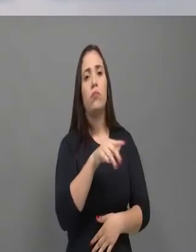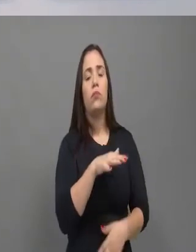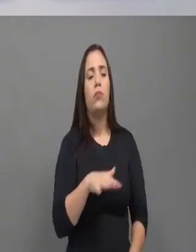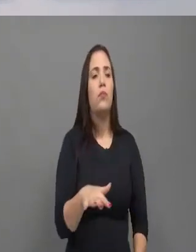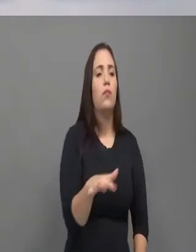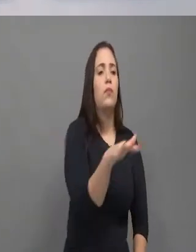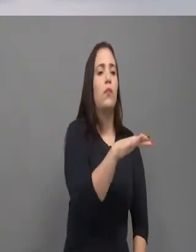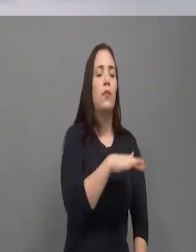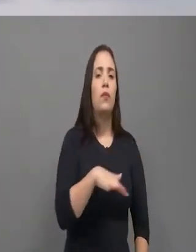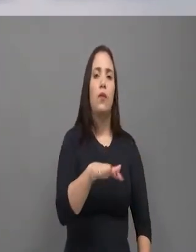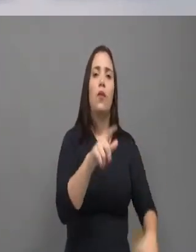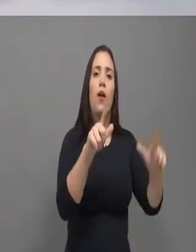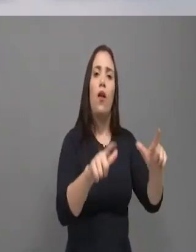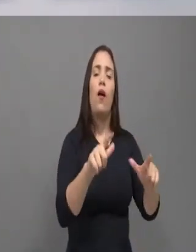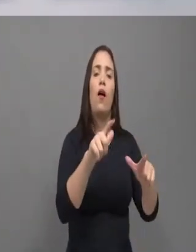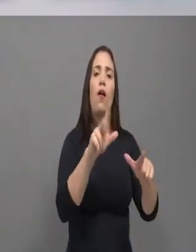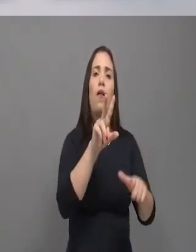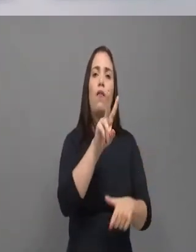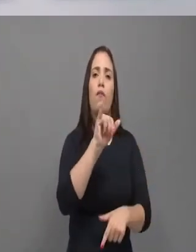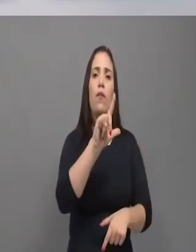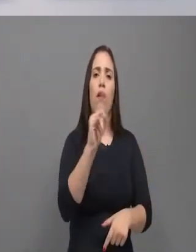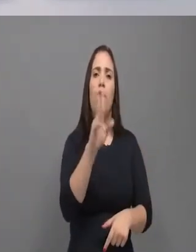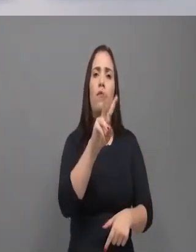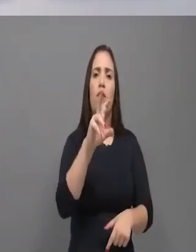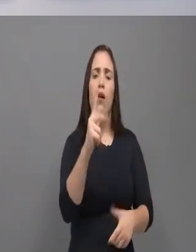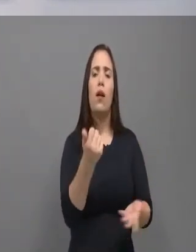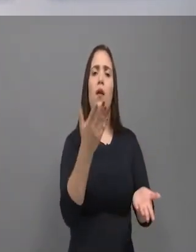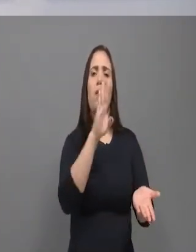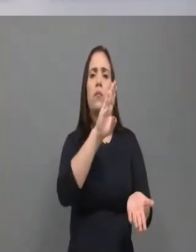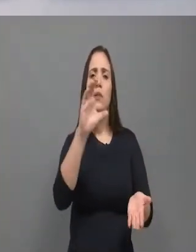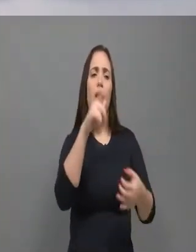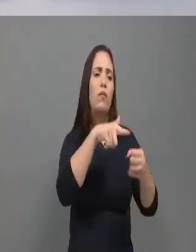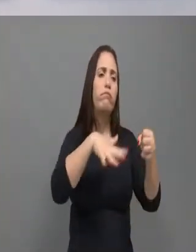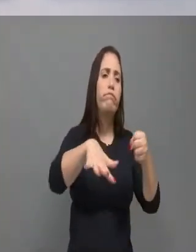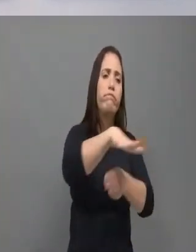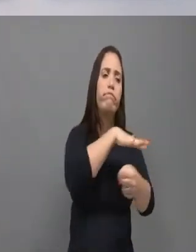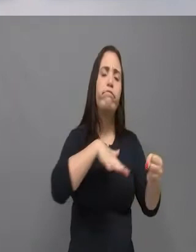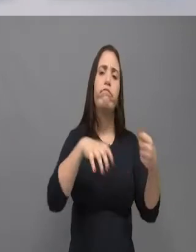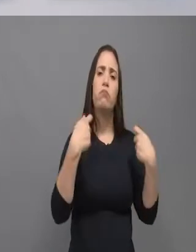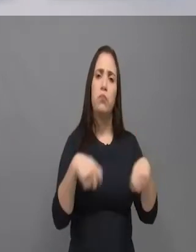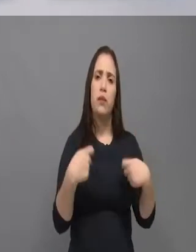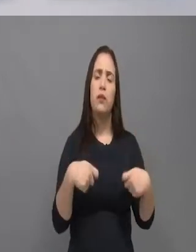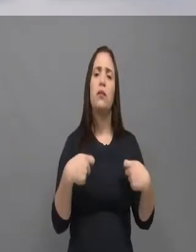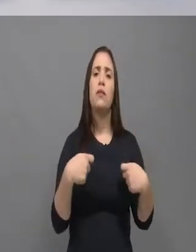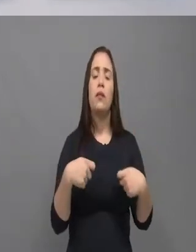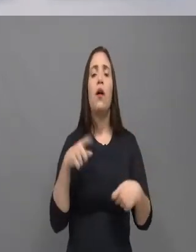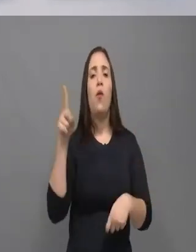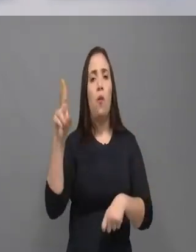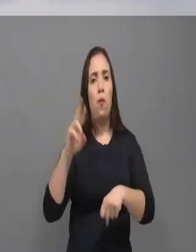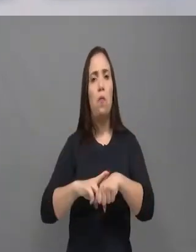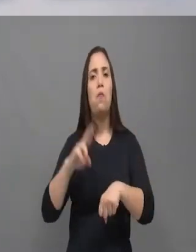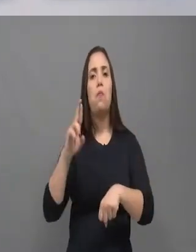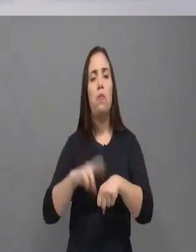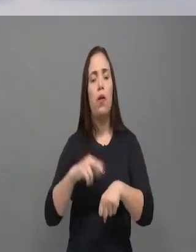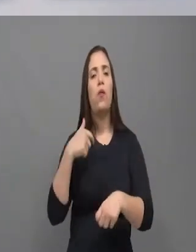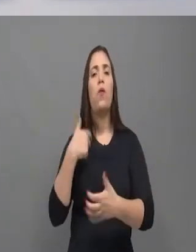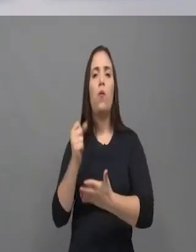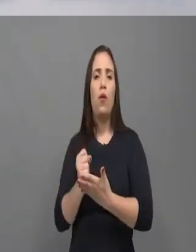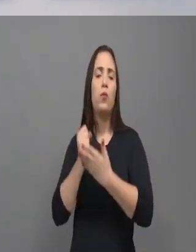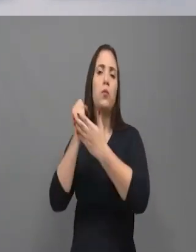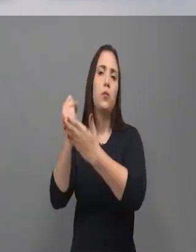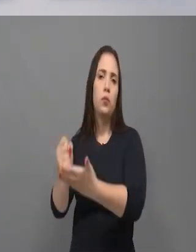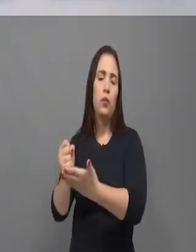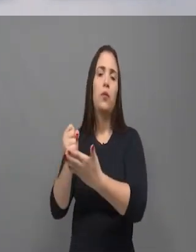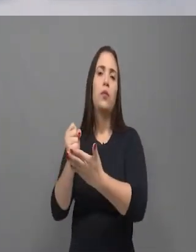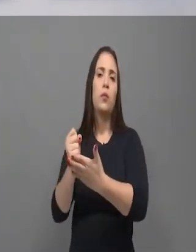o prefeito Roberto Claudio para ajudar, e não queria, depois de 60 anos, ser chamado de traidor. Então, eu tive que fazer isso, saí